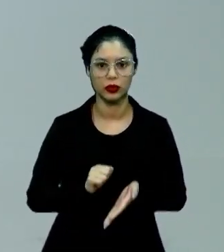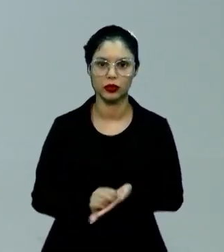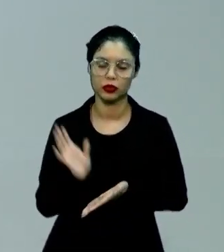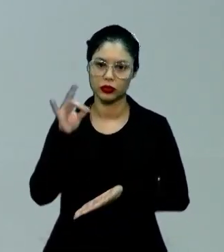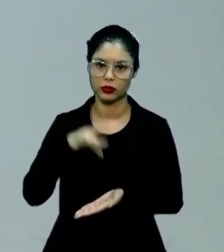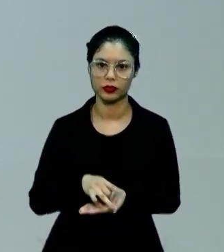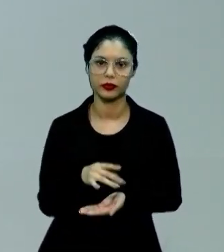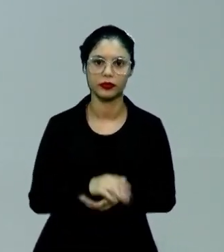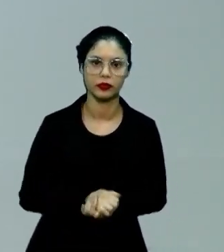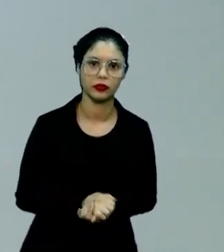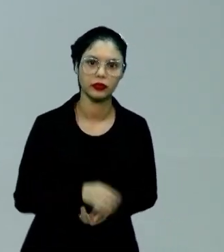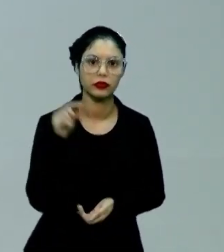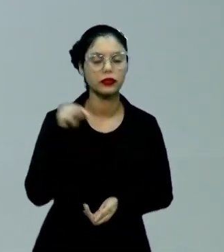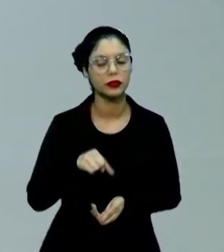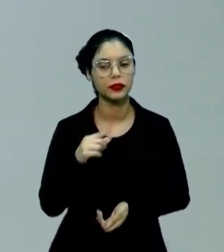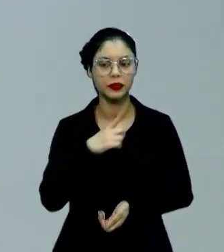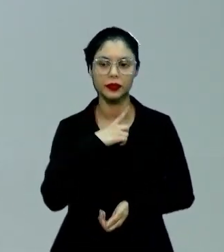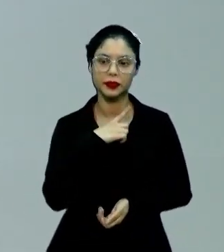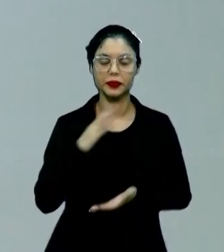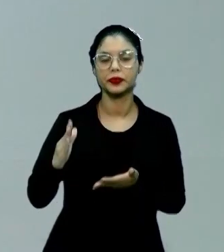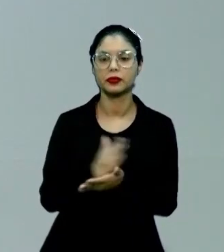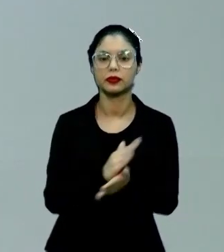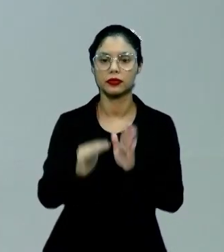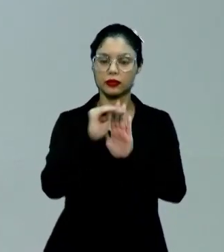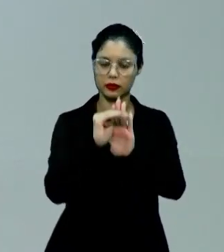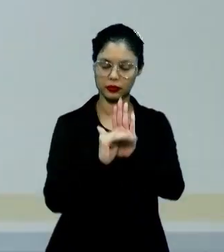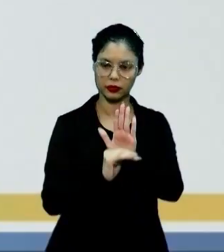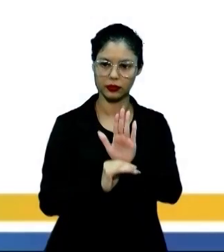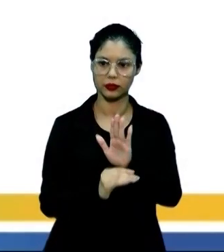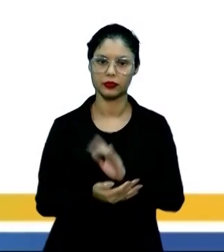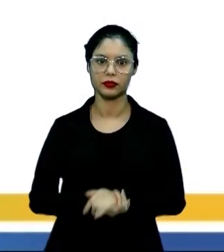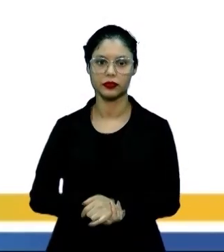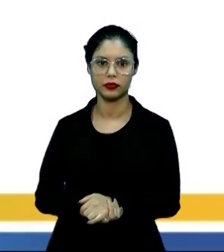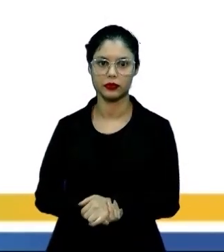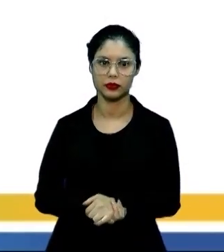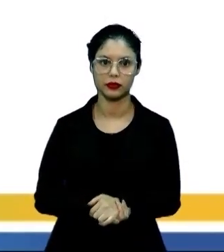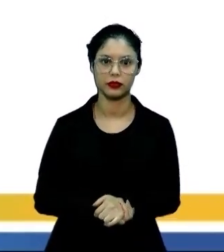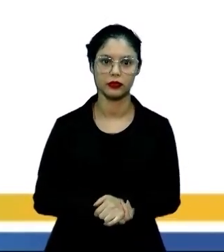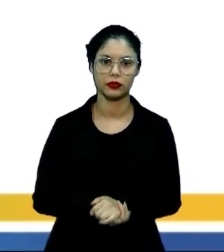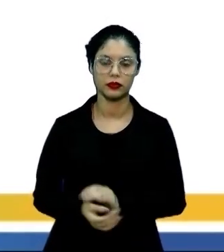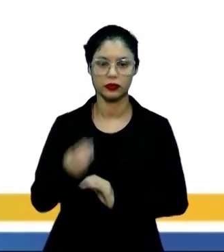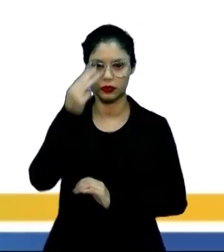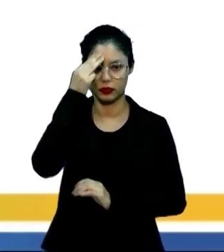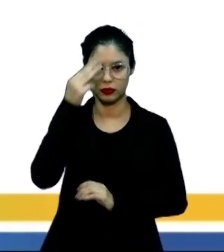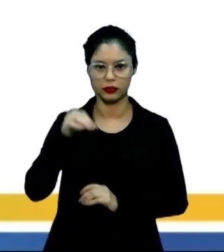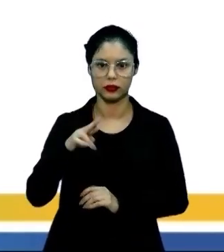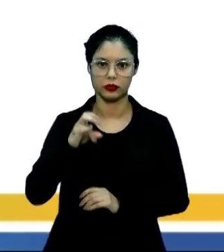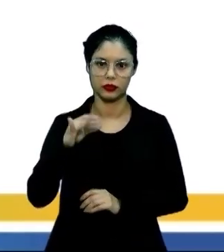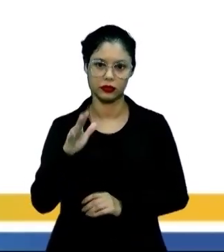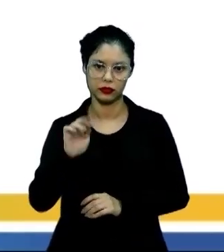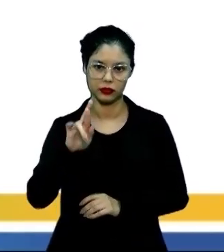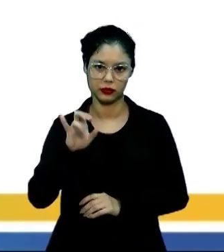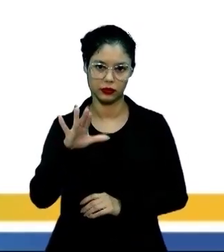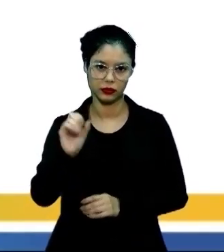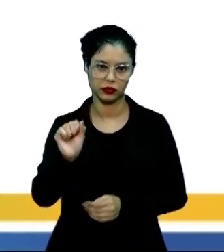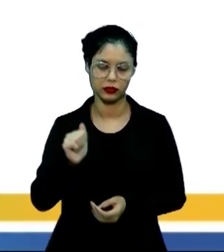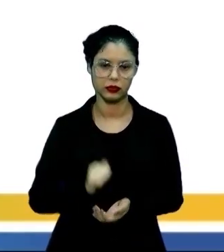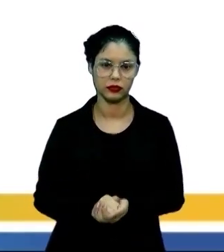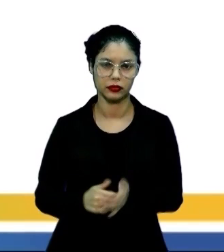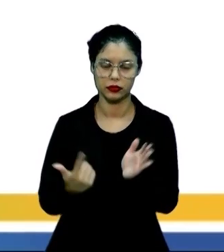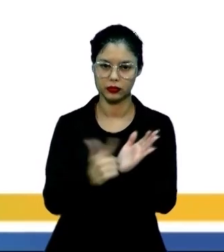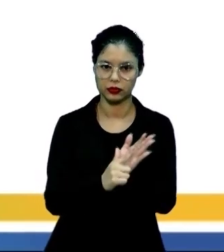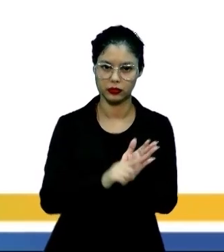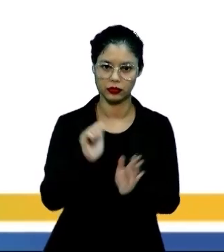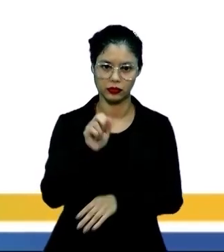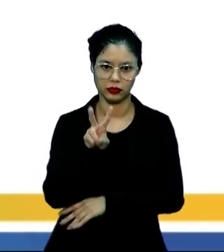realista. Aqui, eu tenho uma lista de algumas obras dele. Memórias Póstumas de Braz Cubas, Papéis